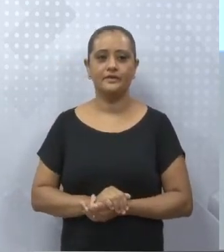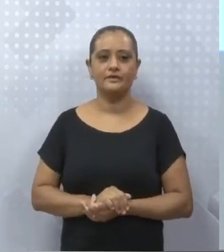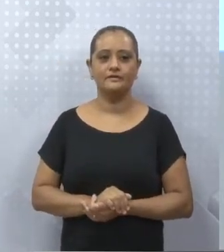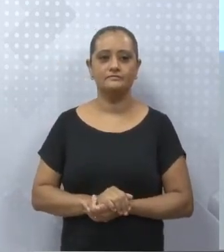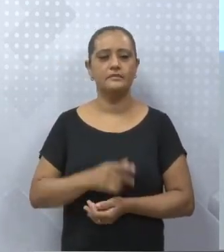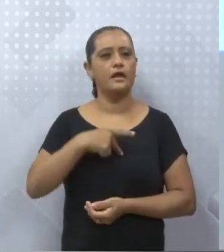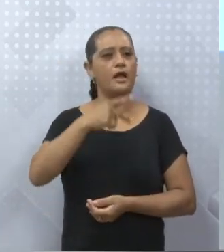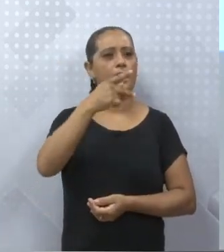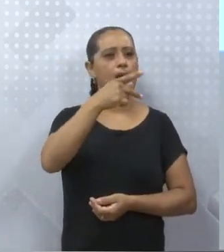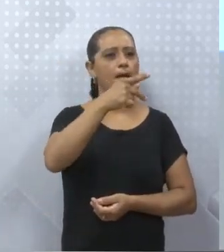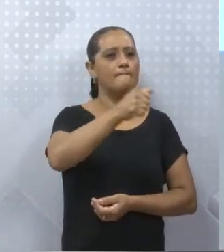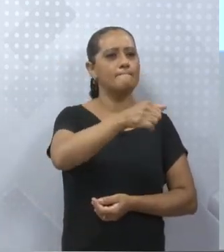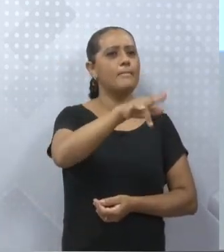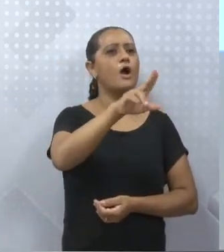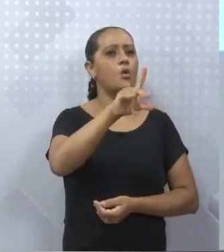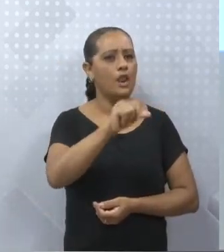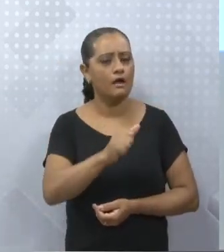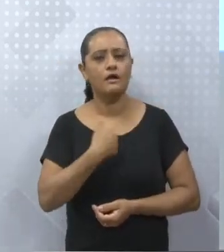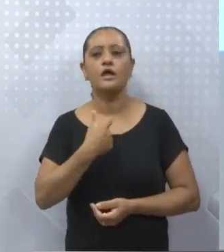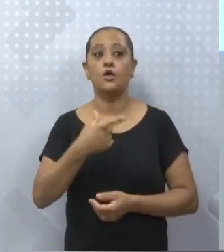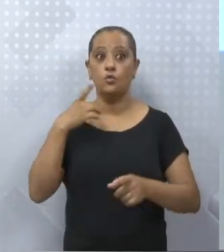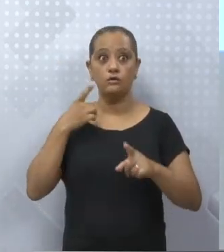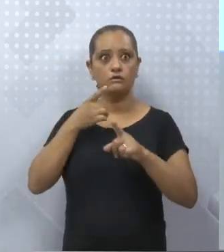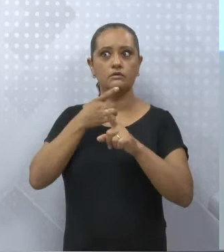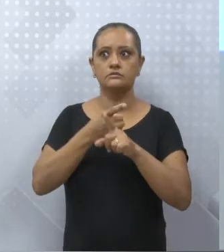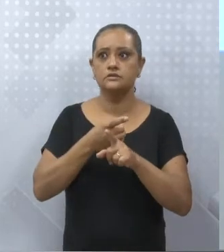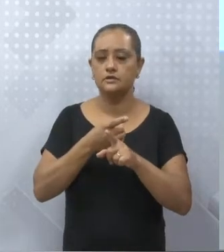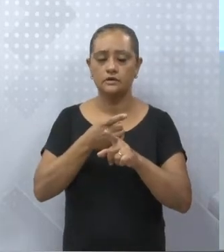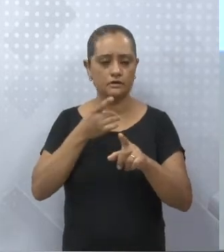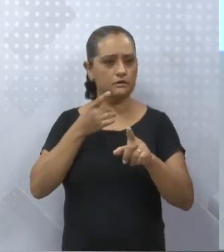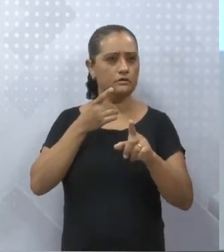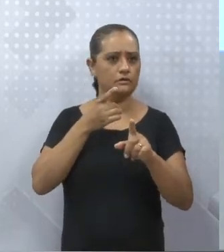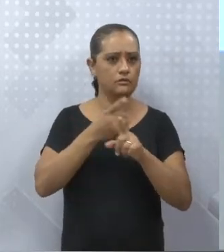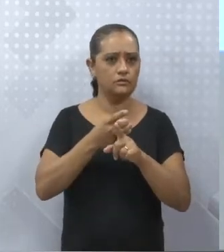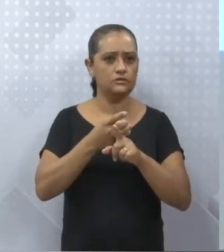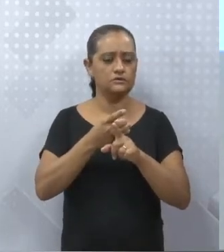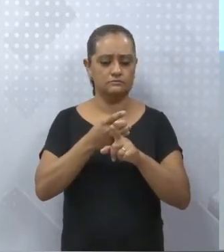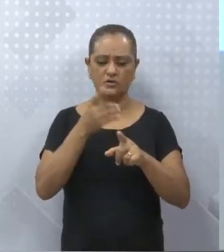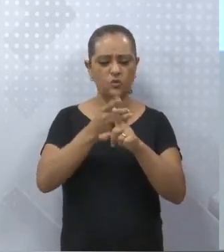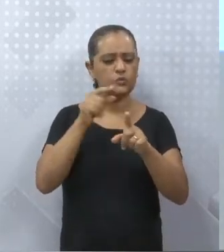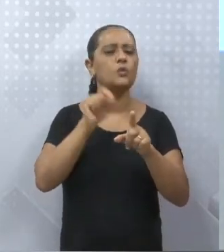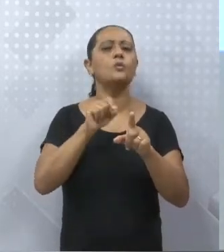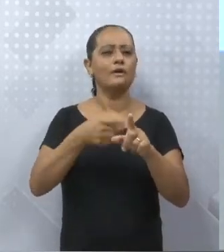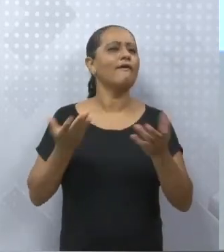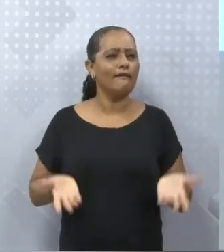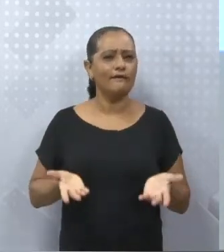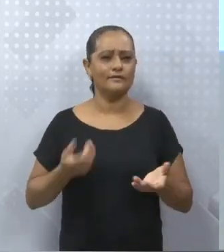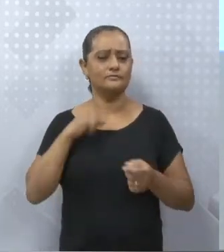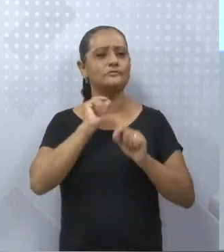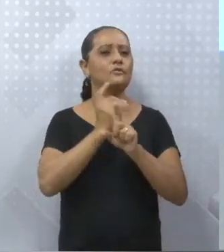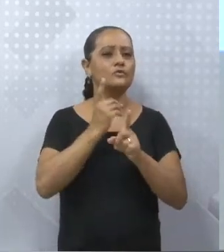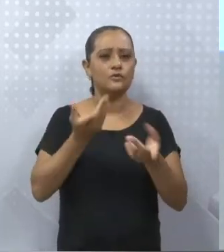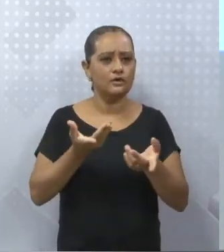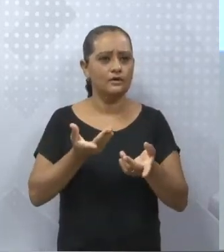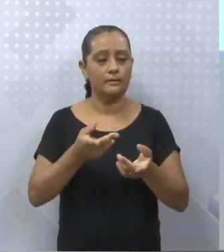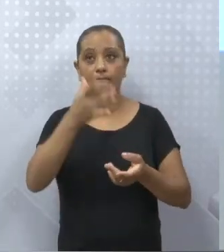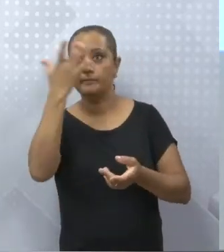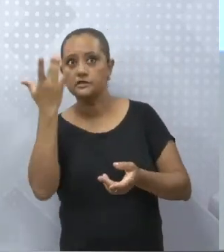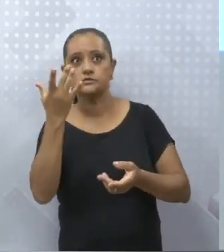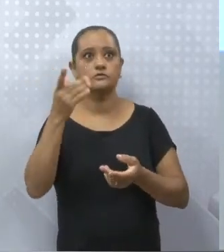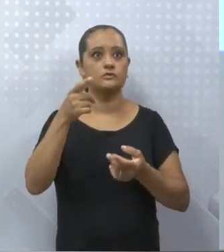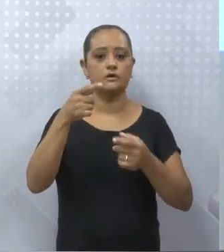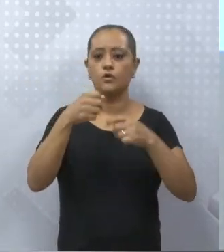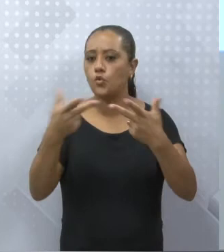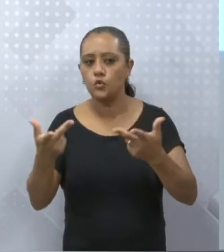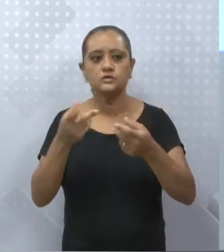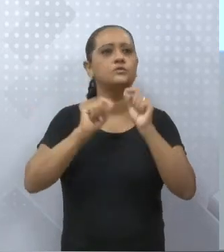encontrei, eu encontrei quem? Ou o quê? Pode ser o quê ou quem? Quando o verbo é transitivo direto,